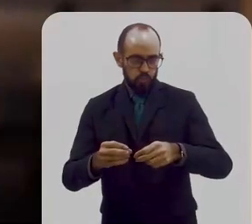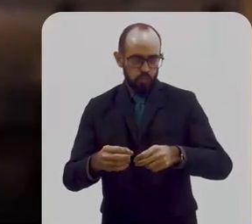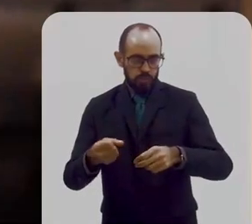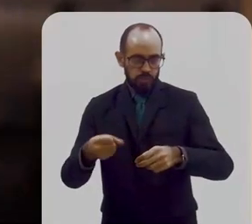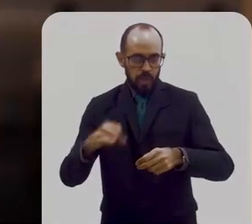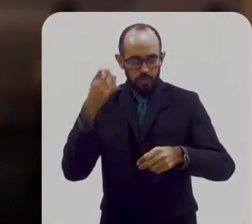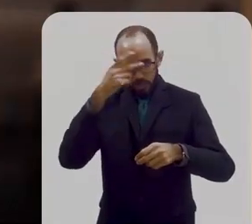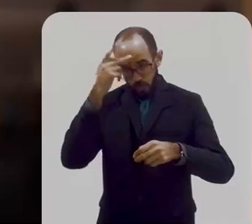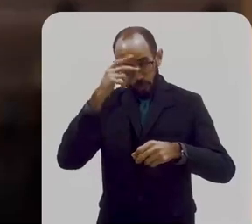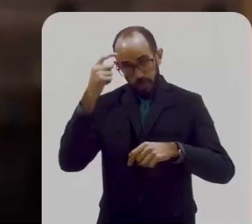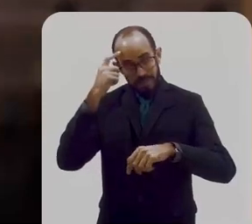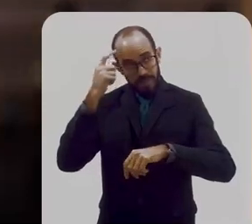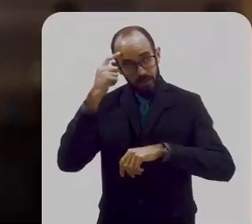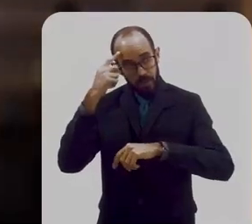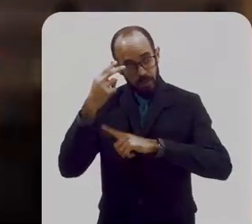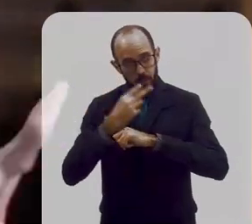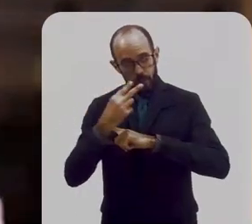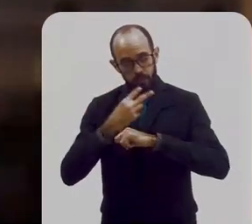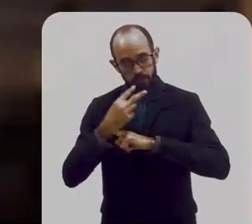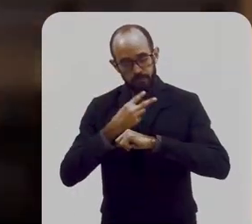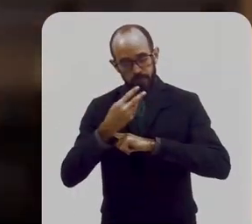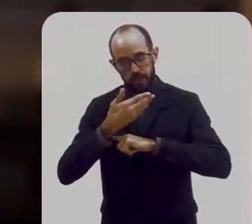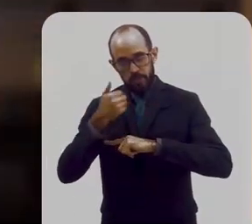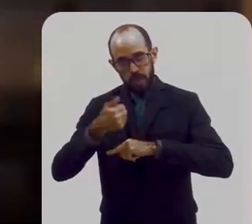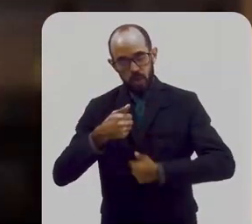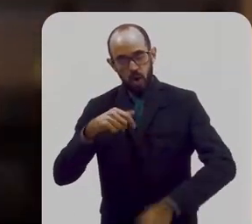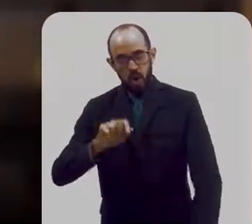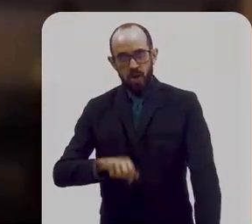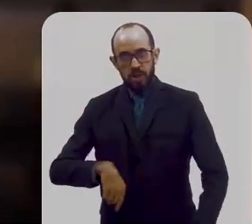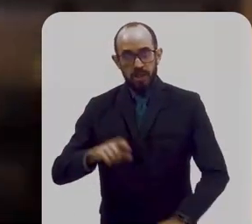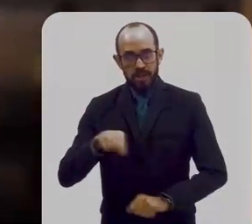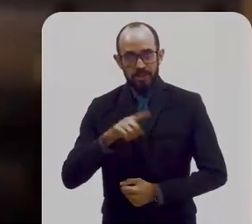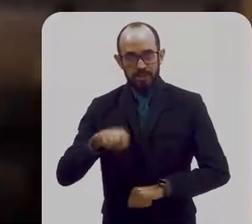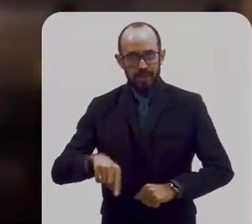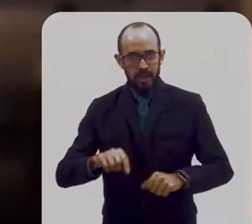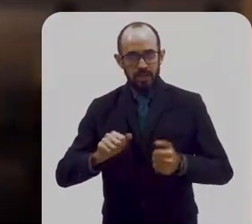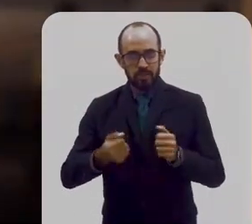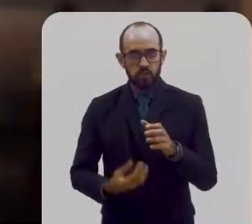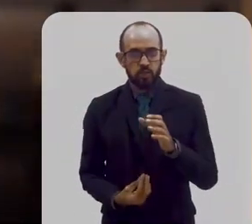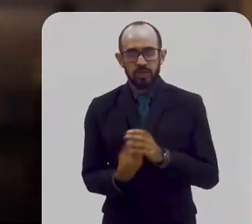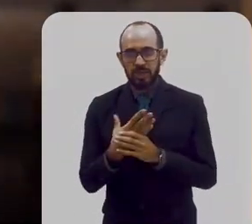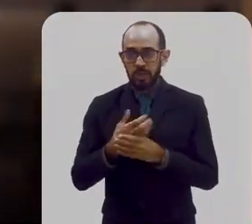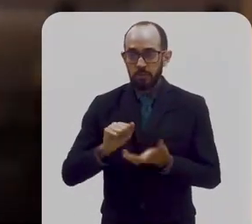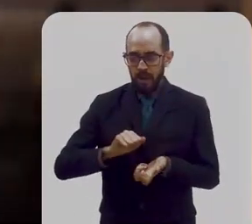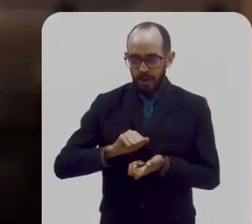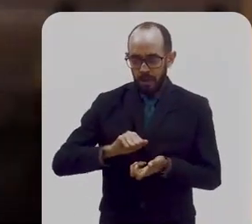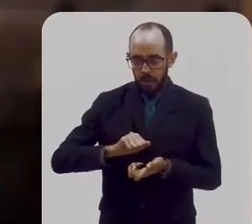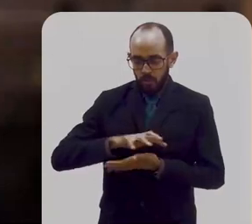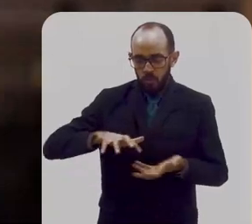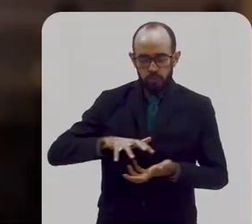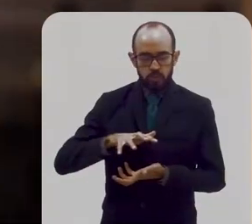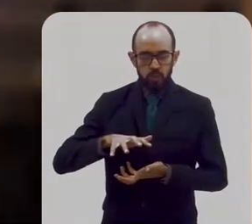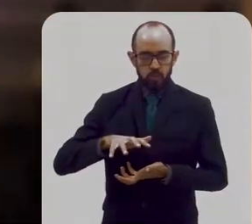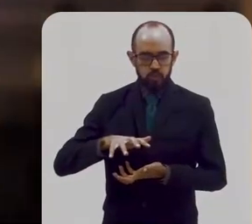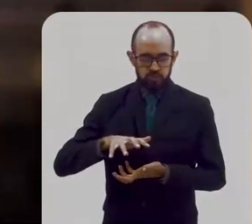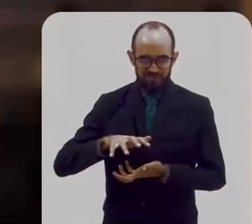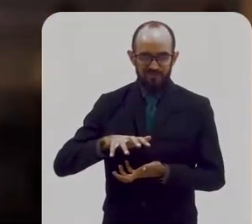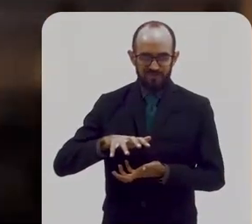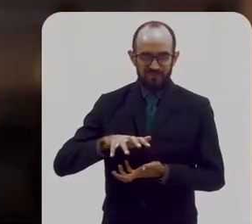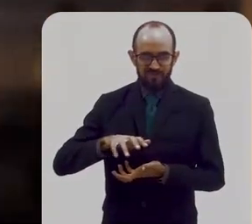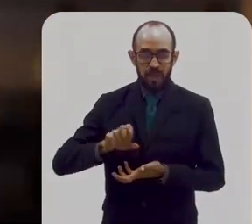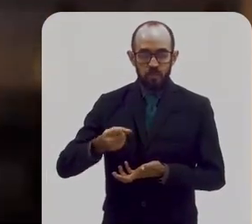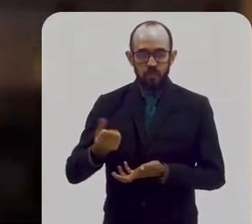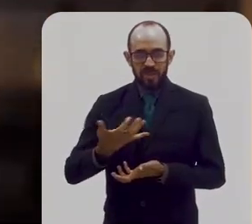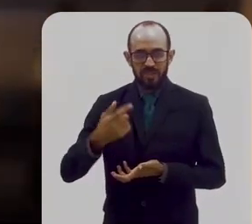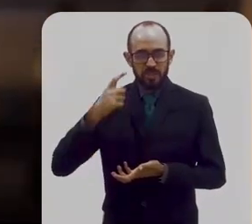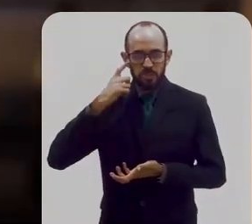Então, se o pessoal achava que estava protegido, que aquela forma era melhor e ele chega e suspende, isso causa uma revolta muito grande, né? E aí, quando a gente